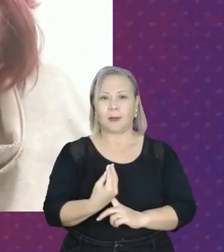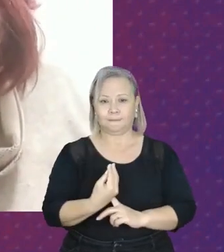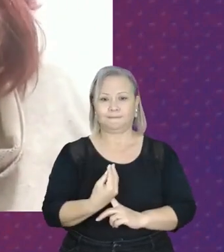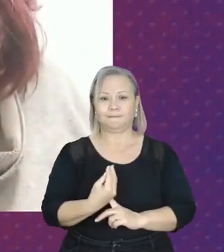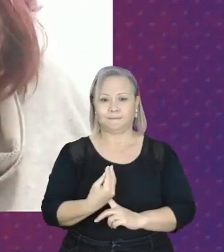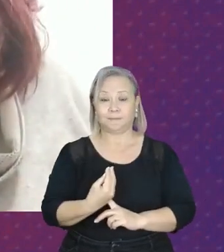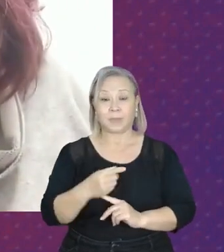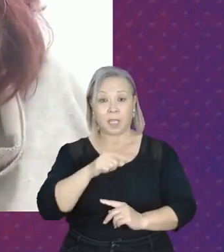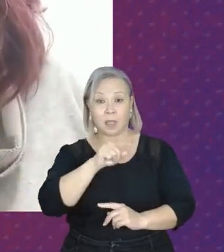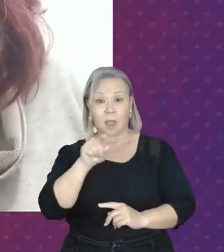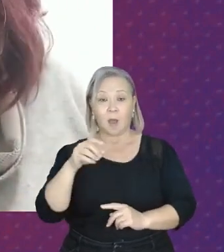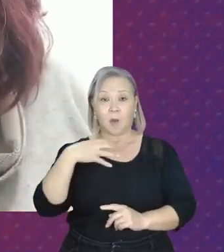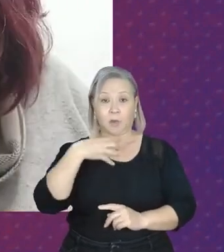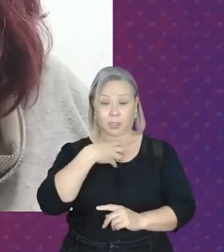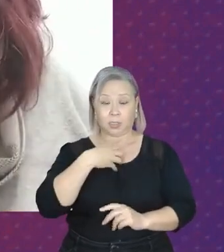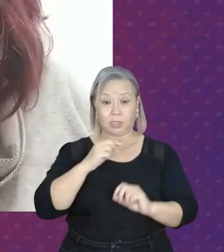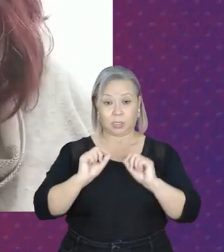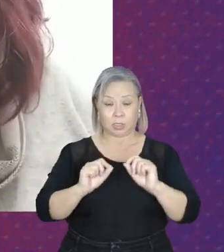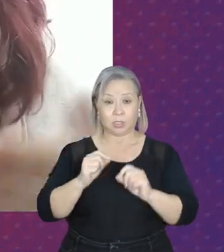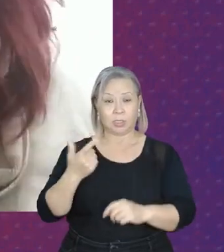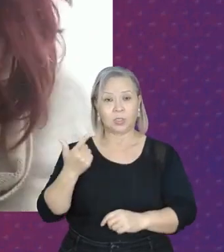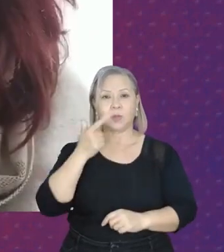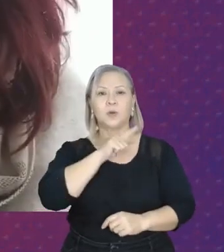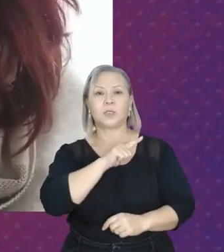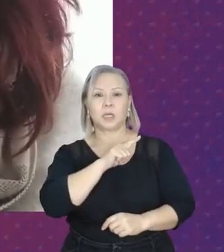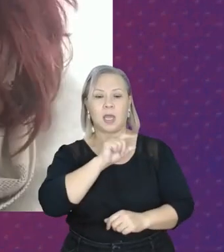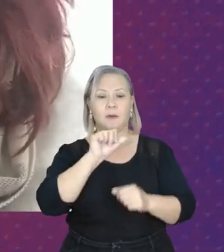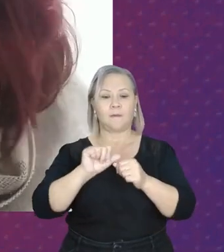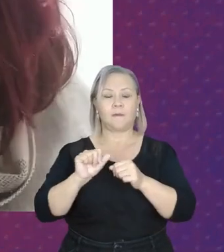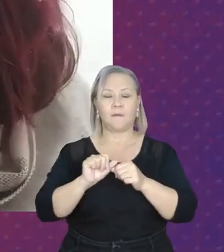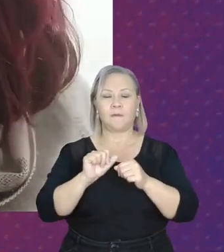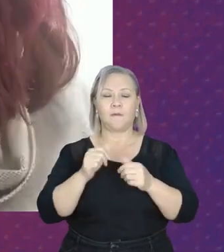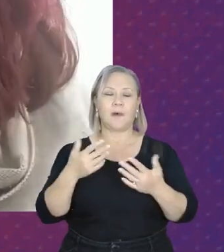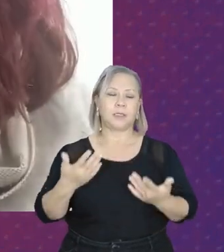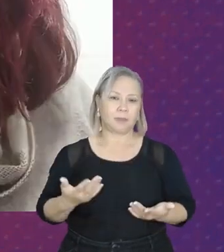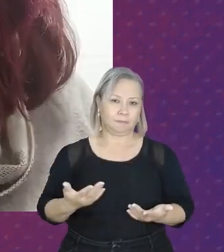Dessa forma, a gente consegue fazer com que